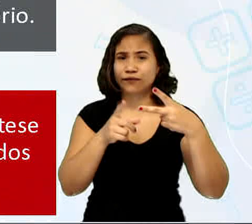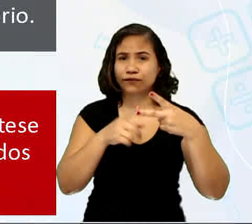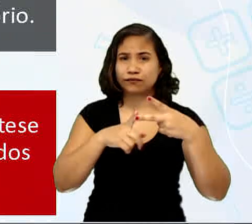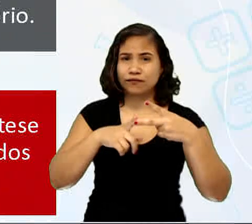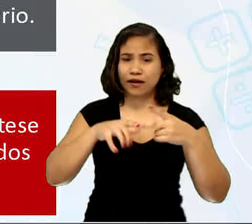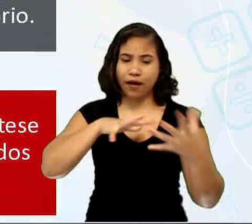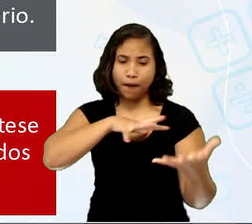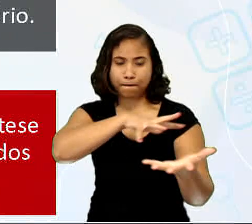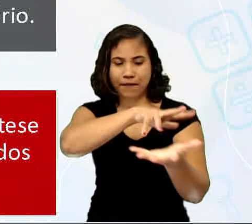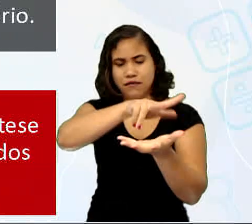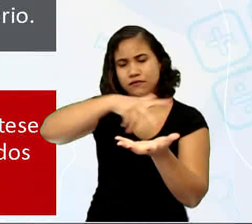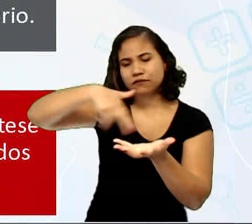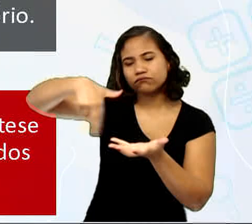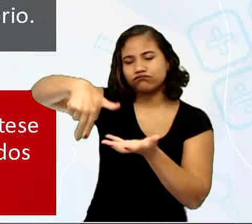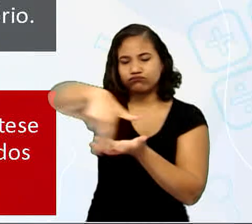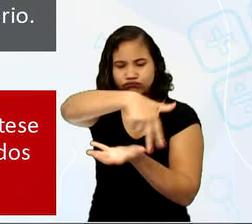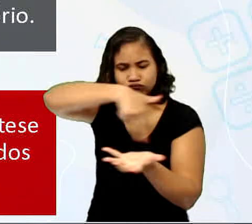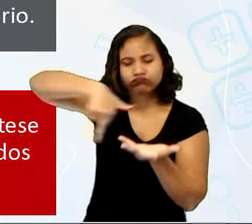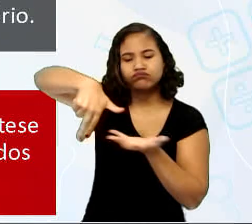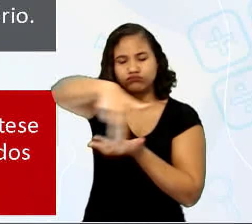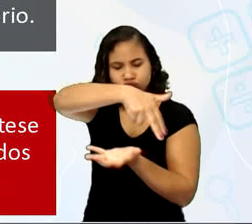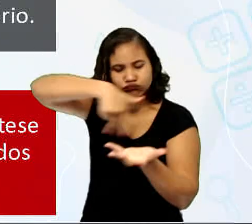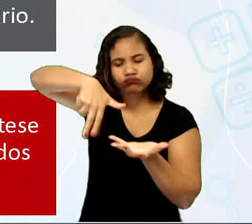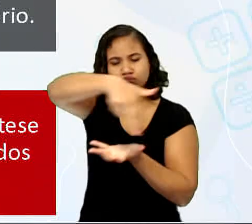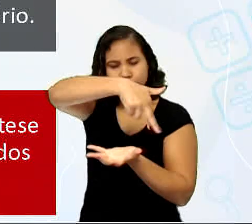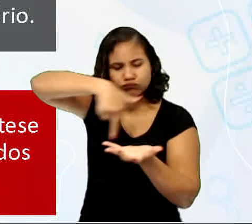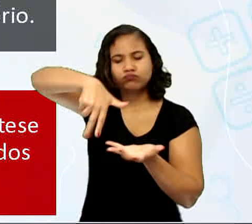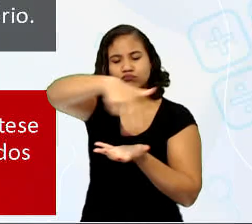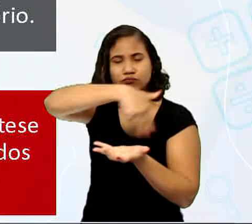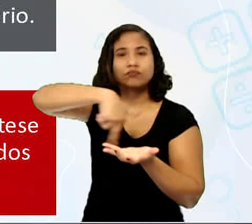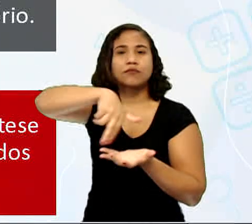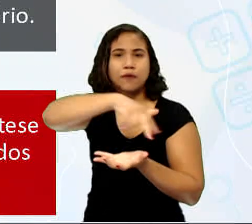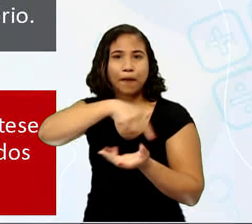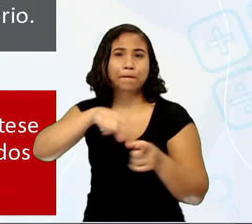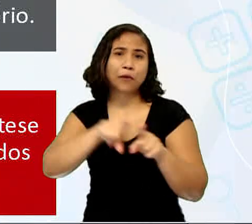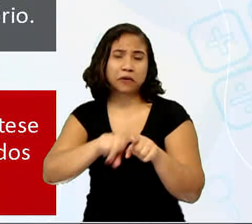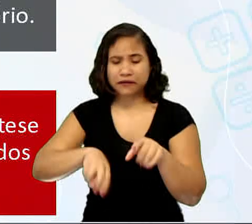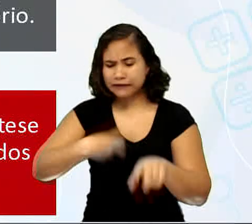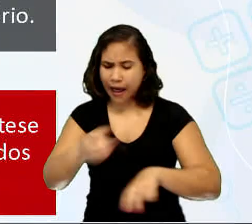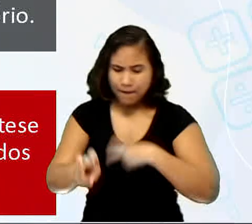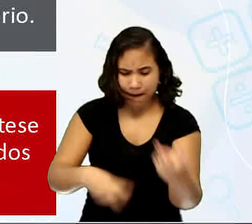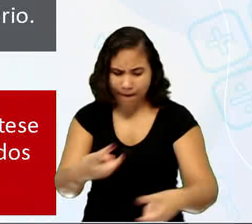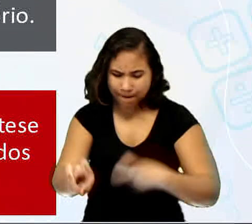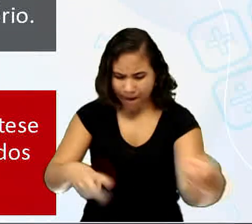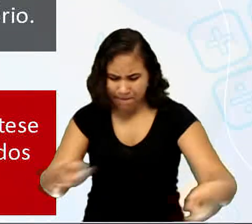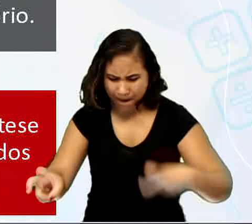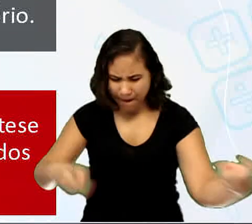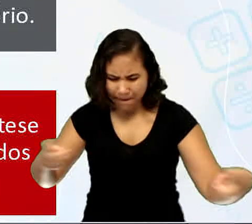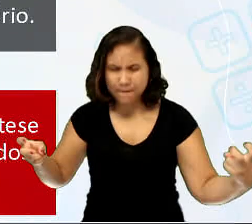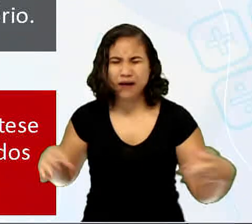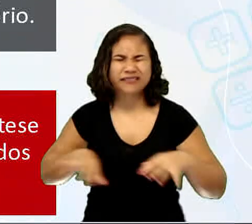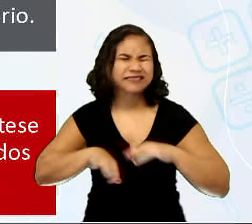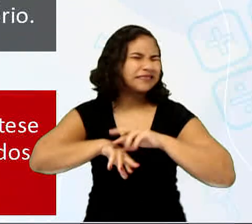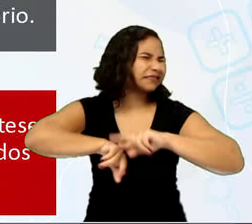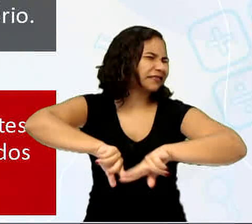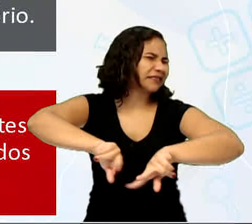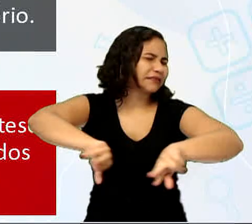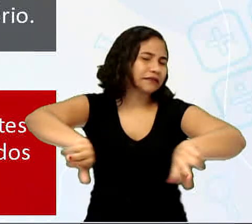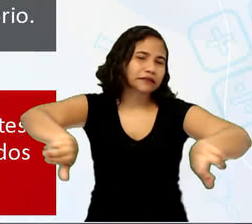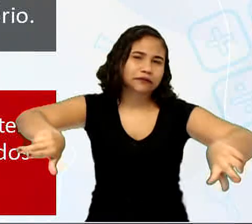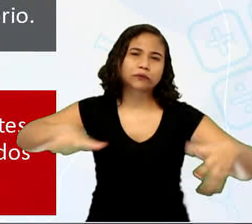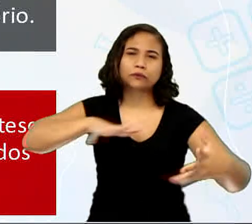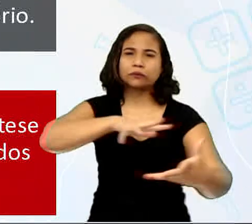planeta, pois uma grande quantidade de cadáveres estaria espalhada por todo o território.